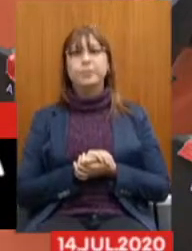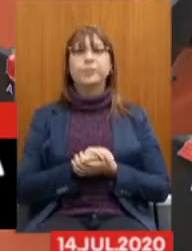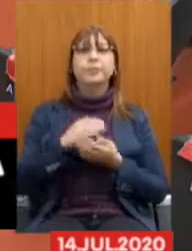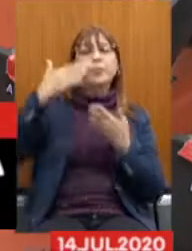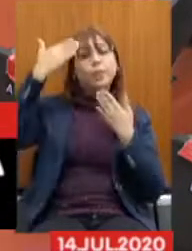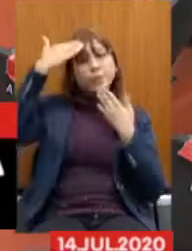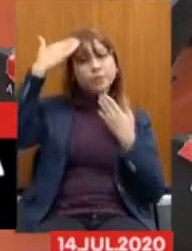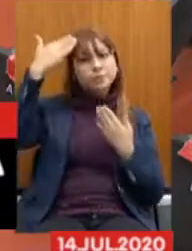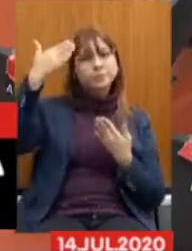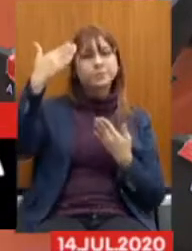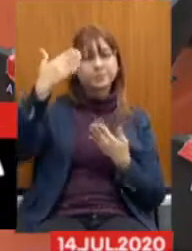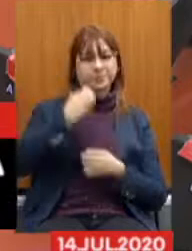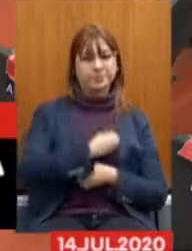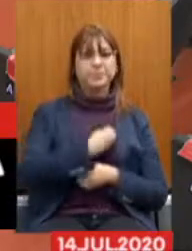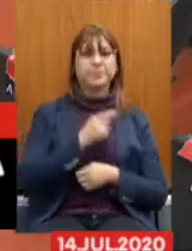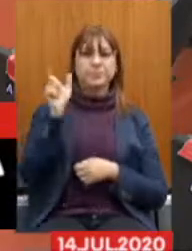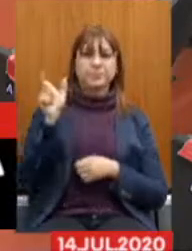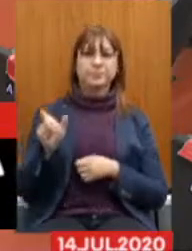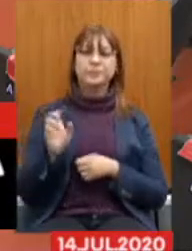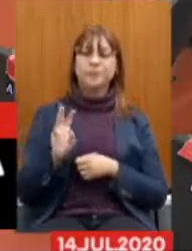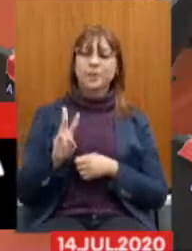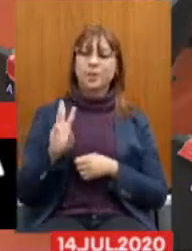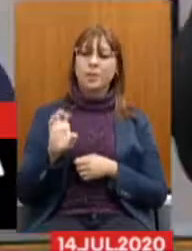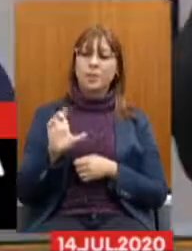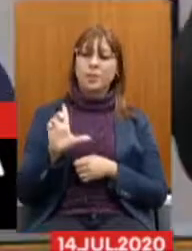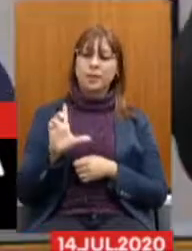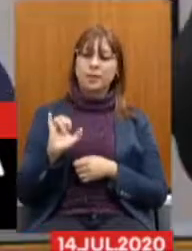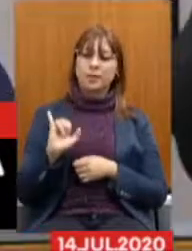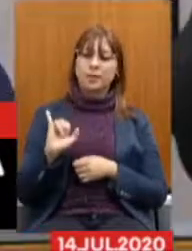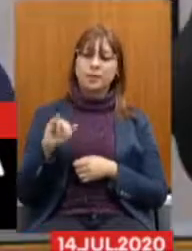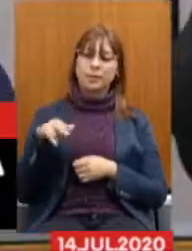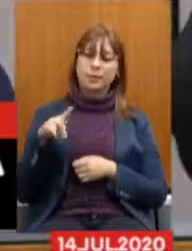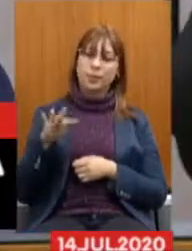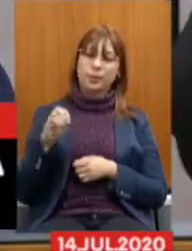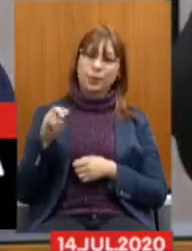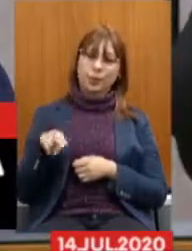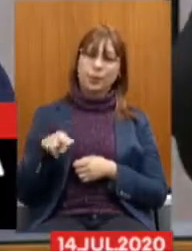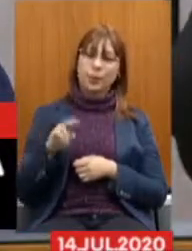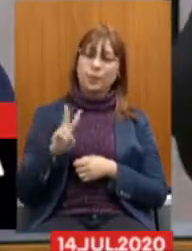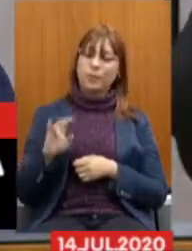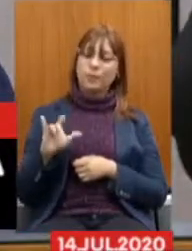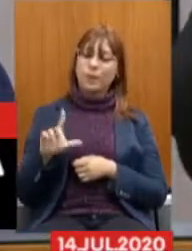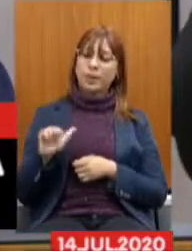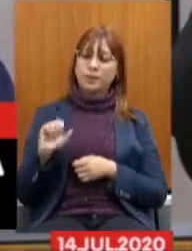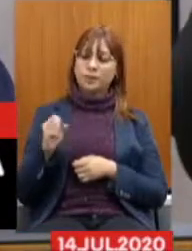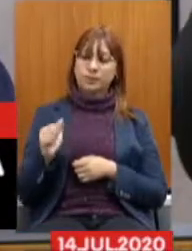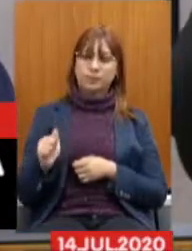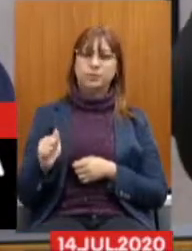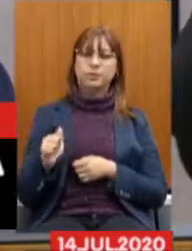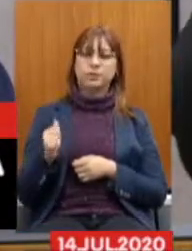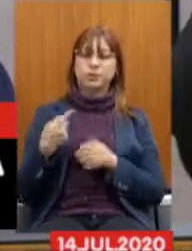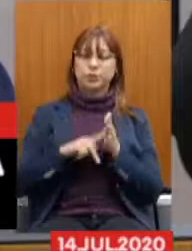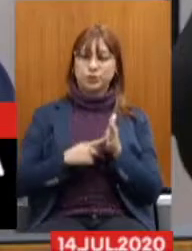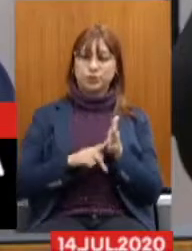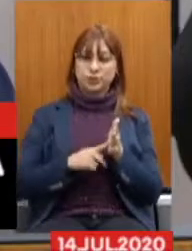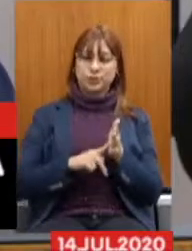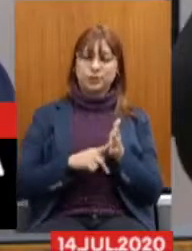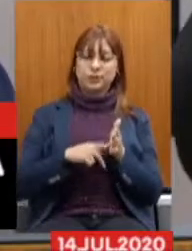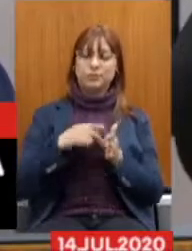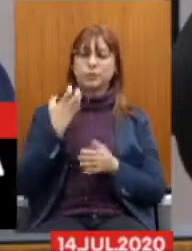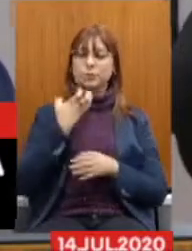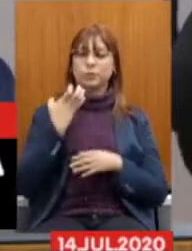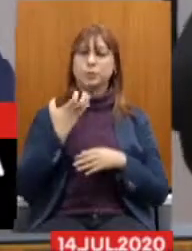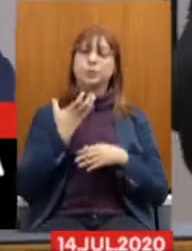participação Do Elton Vilaça Sindicato dos Músicos Profissionais De Minas Gerais Pela sua